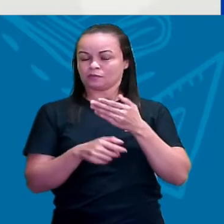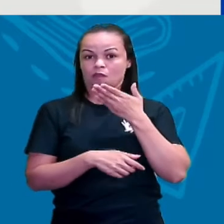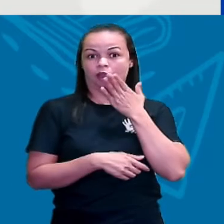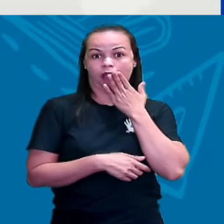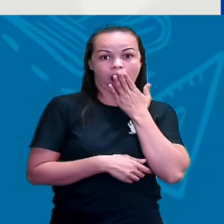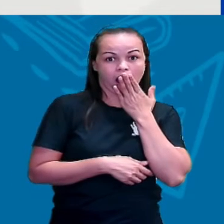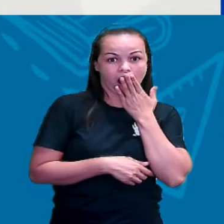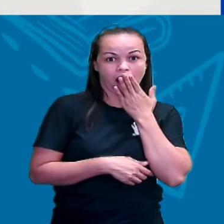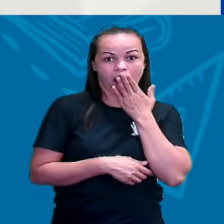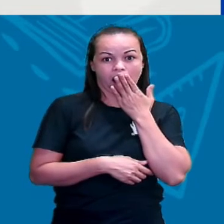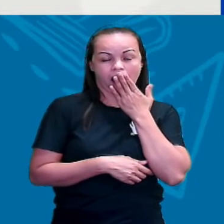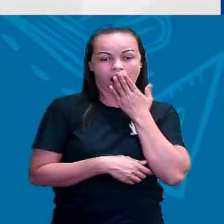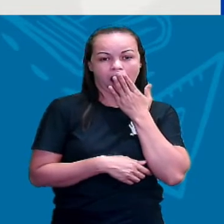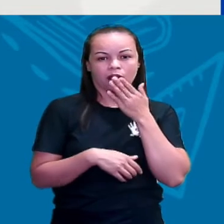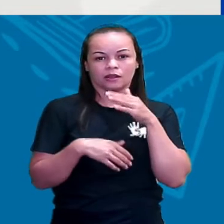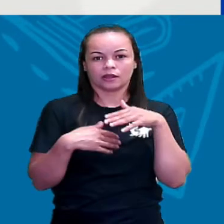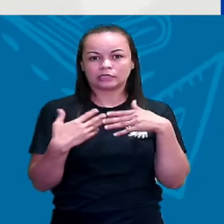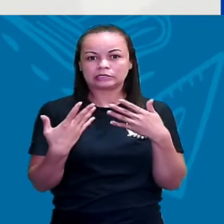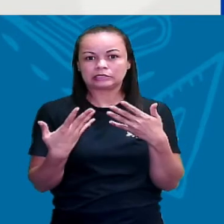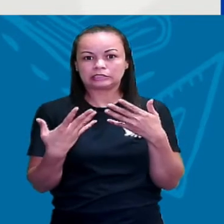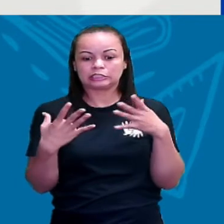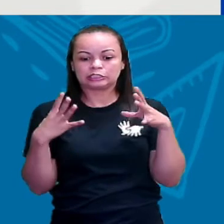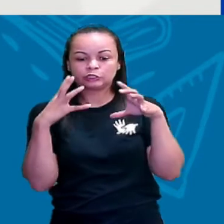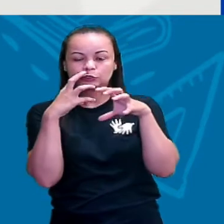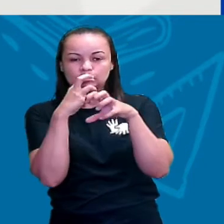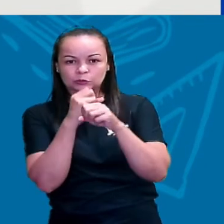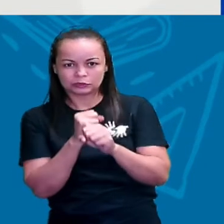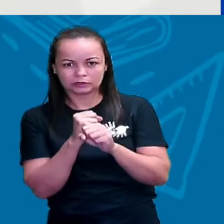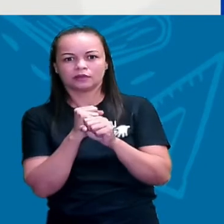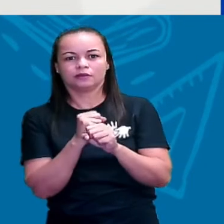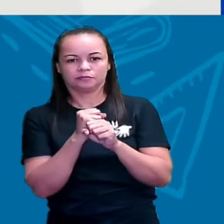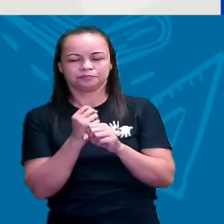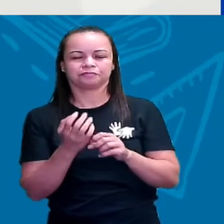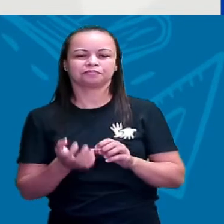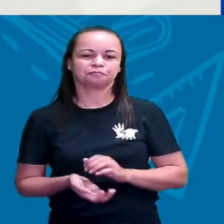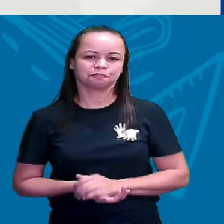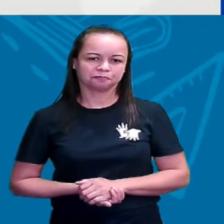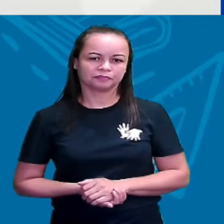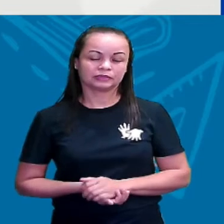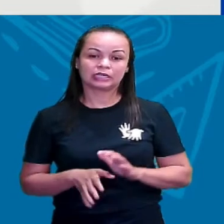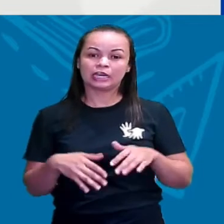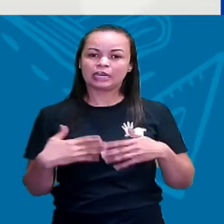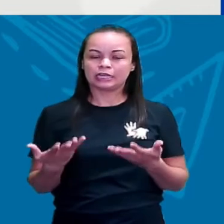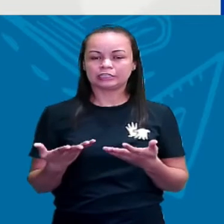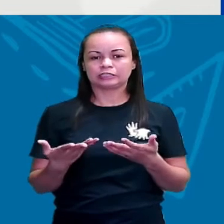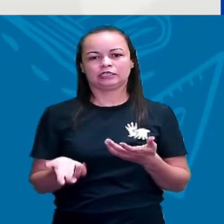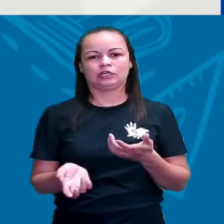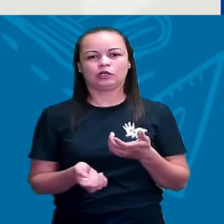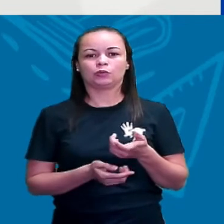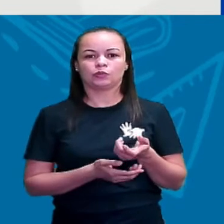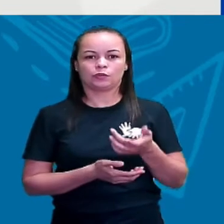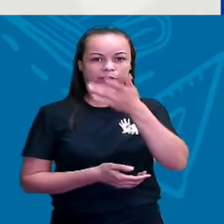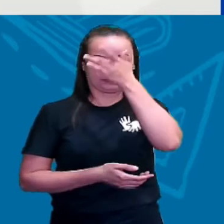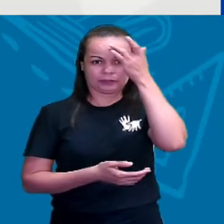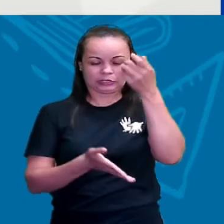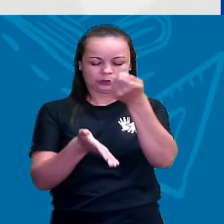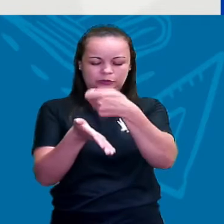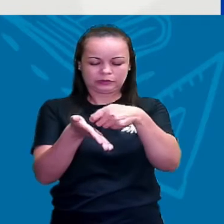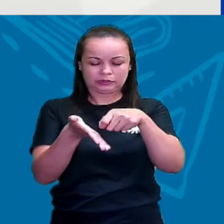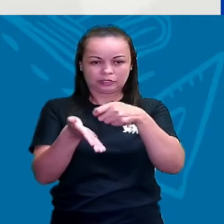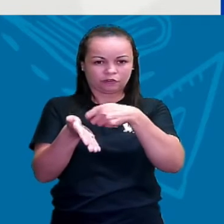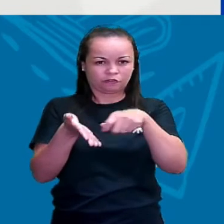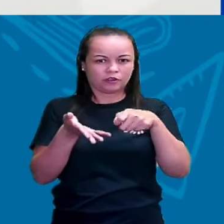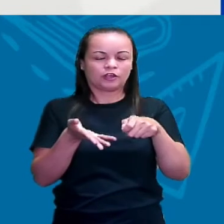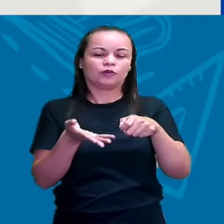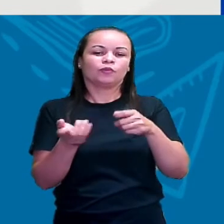ó, que escuridão. Então, o Vinícius de Moraes brincou aí com as cores que as